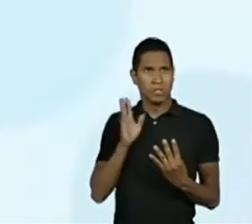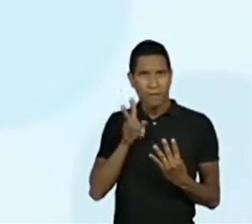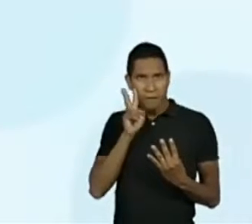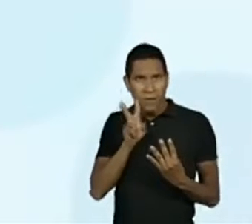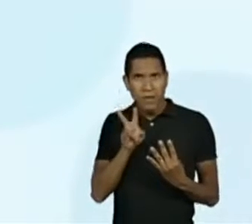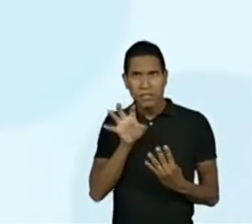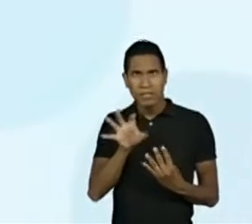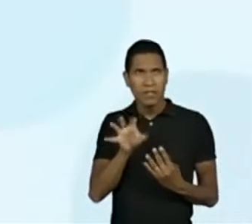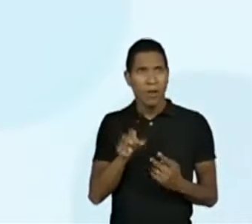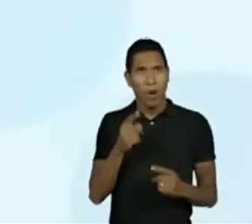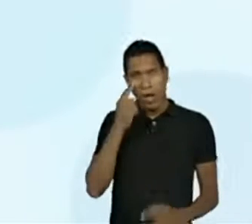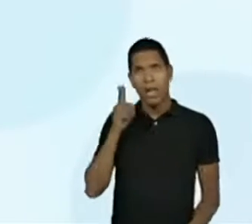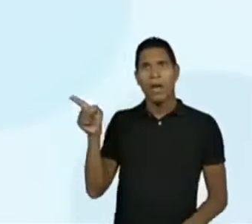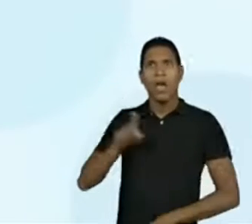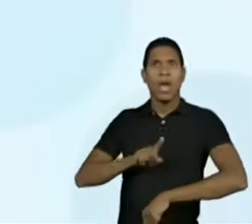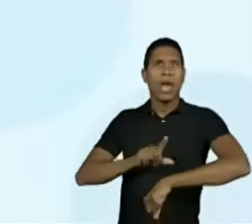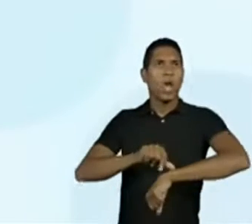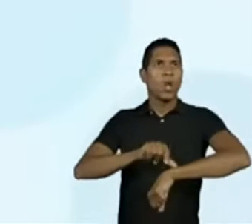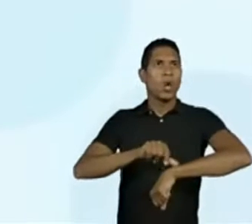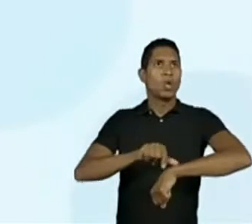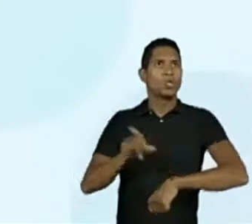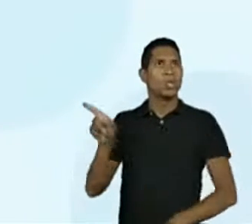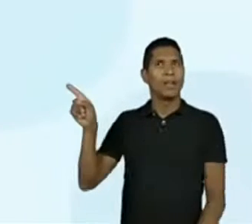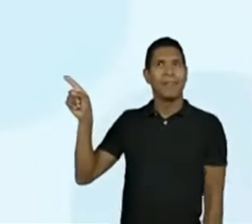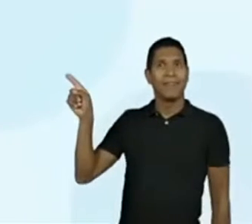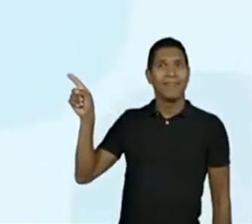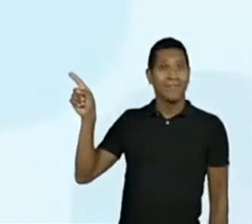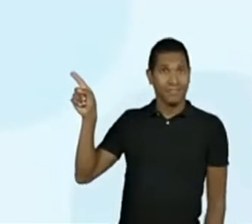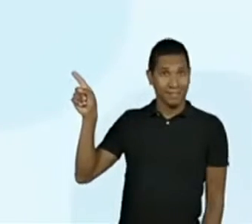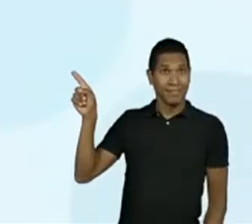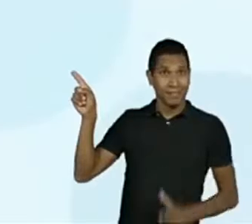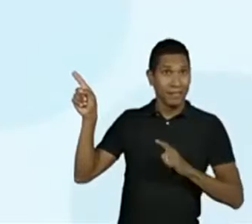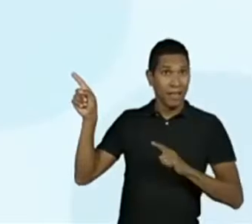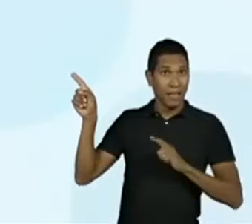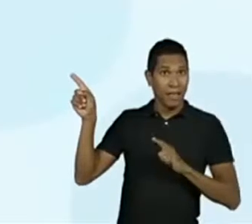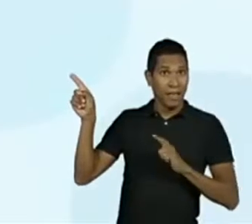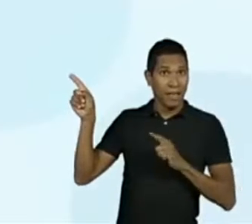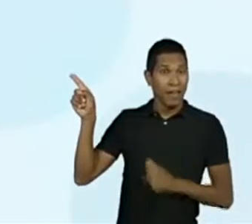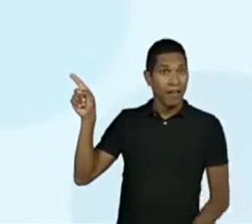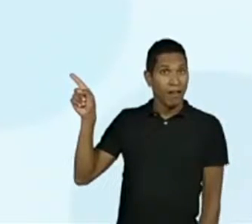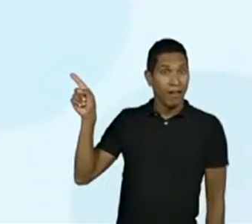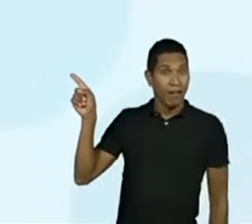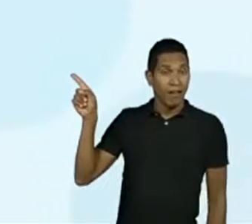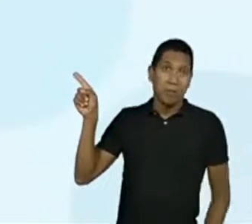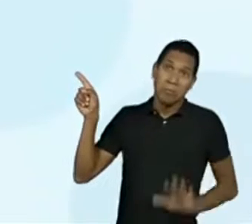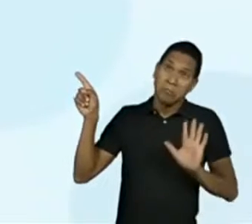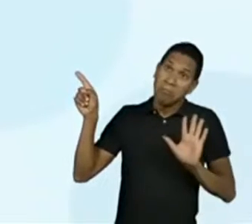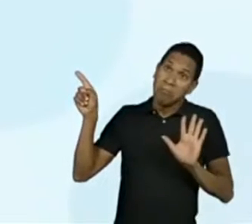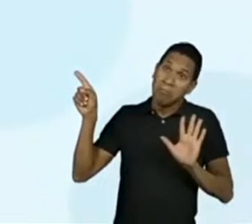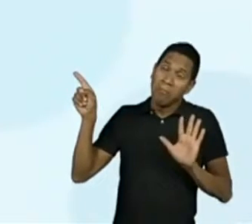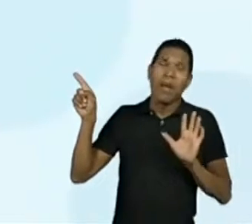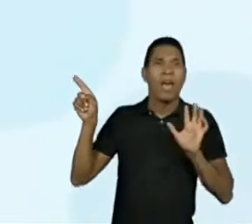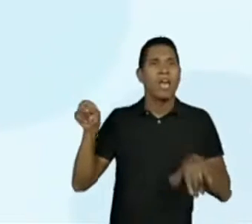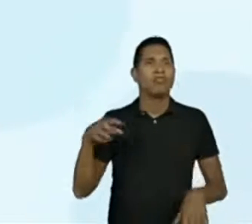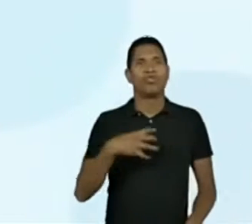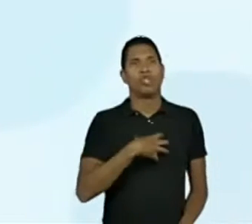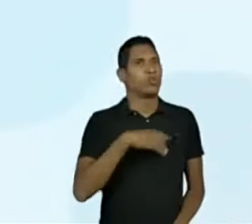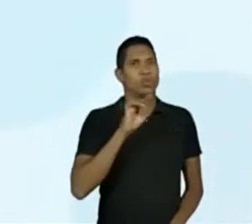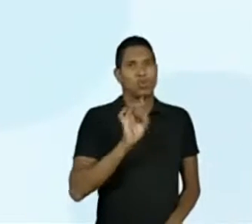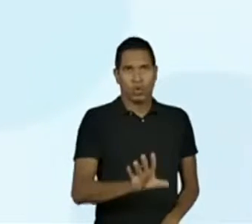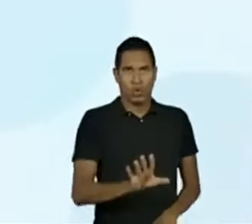Isso acontece, sobretudo, em relógios. É uma maneira arcaica